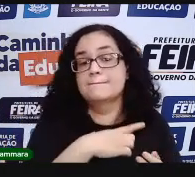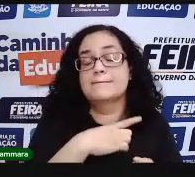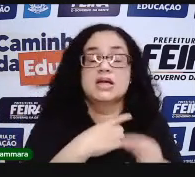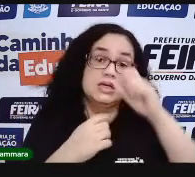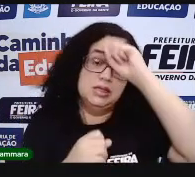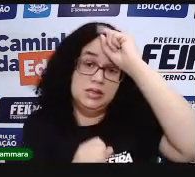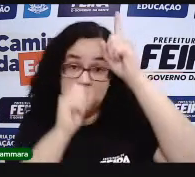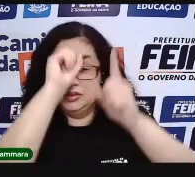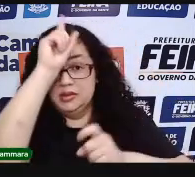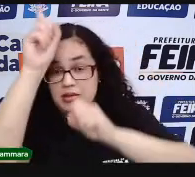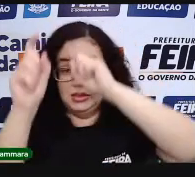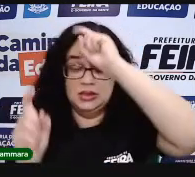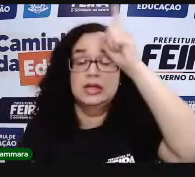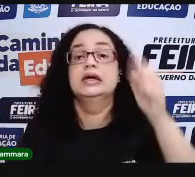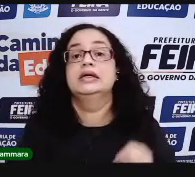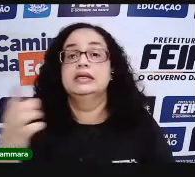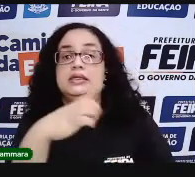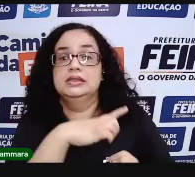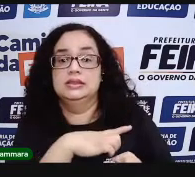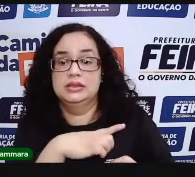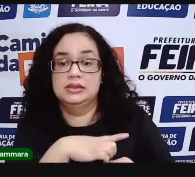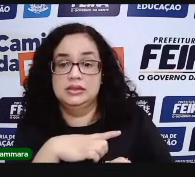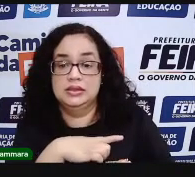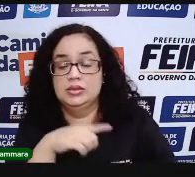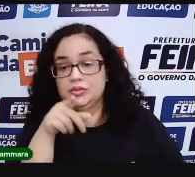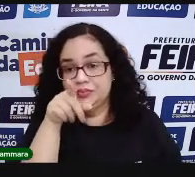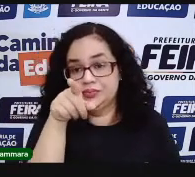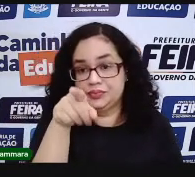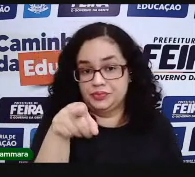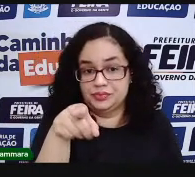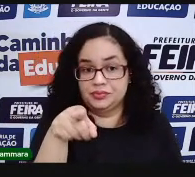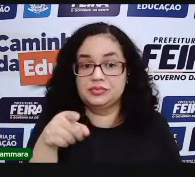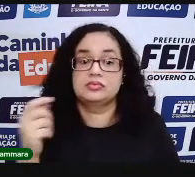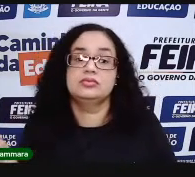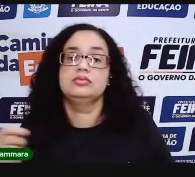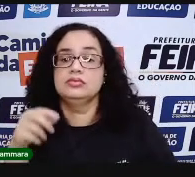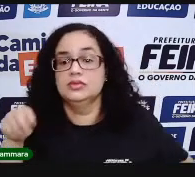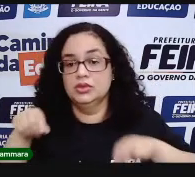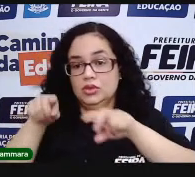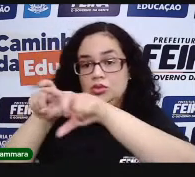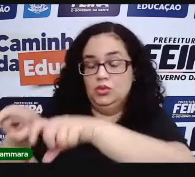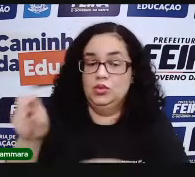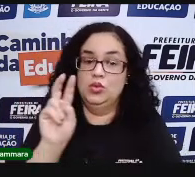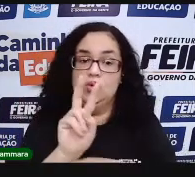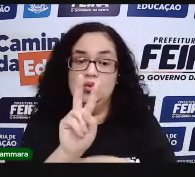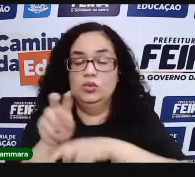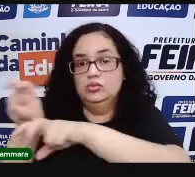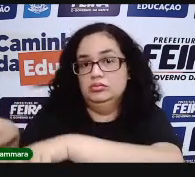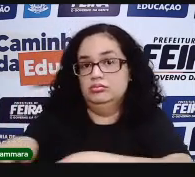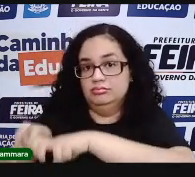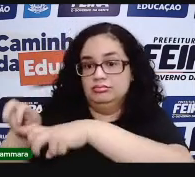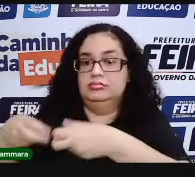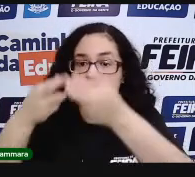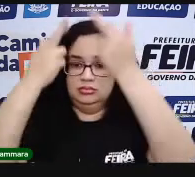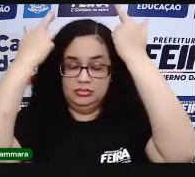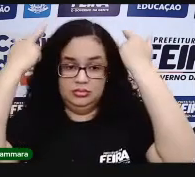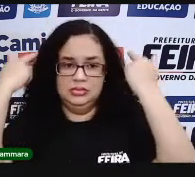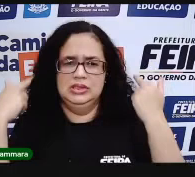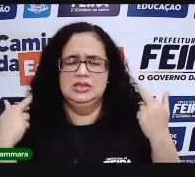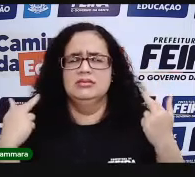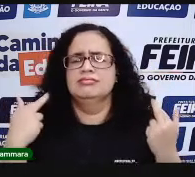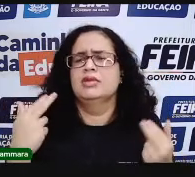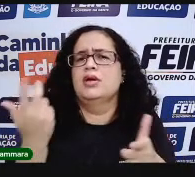criar. Temos aí um pastor de ovelhas com um grande problema.